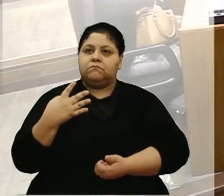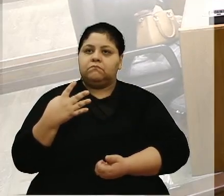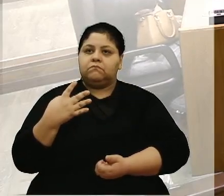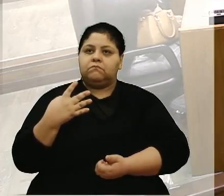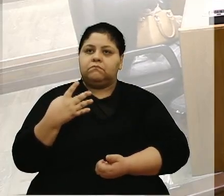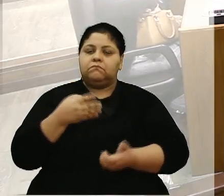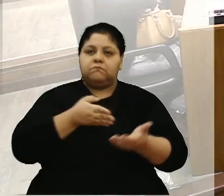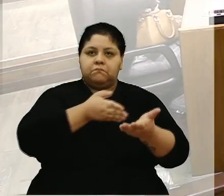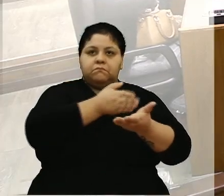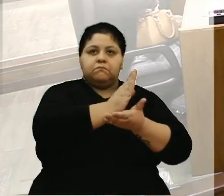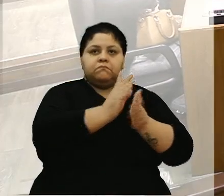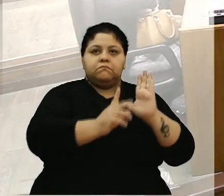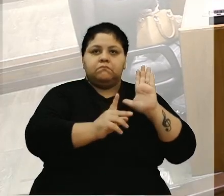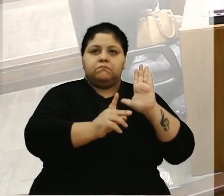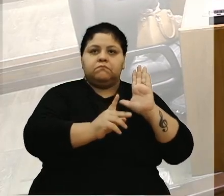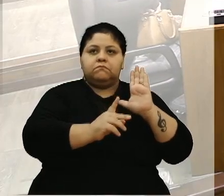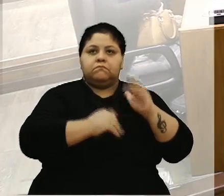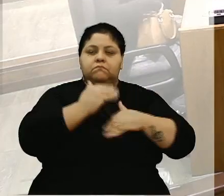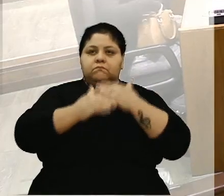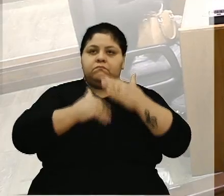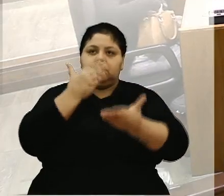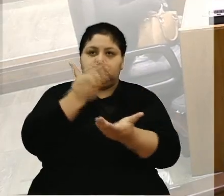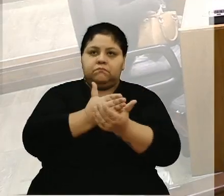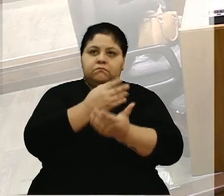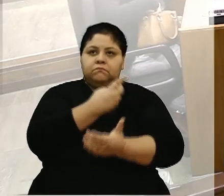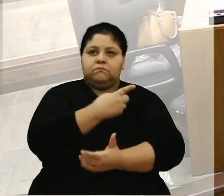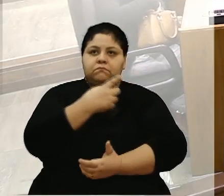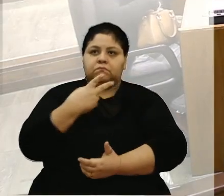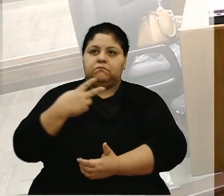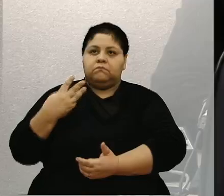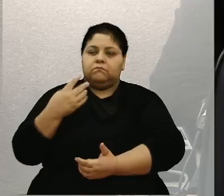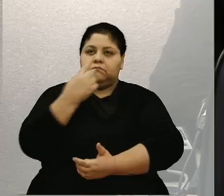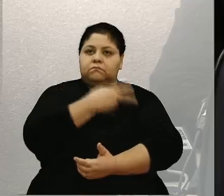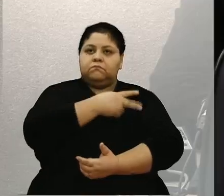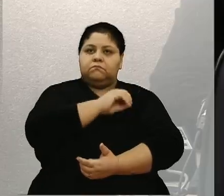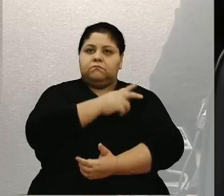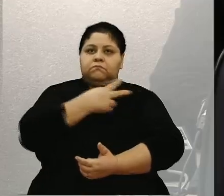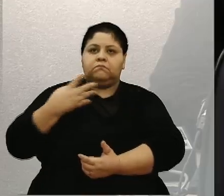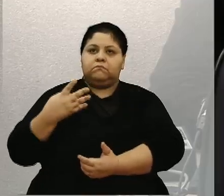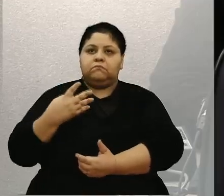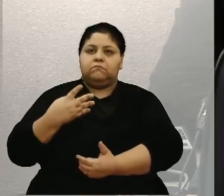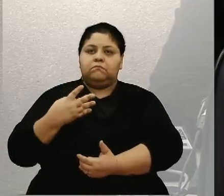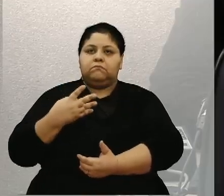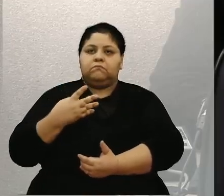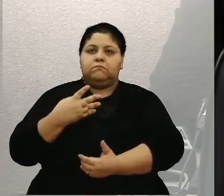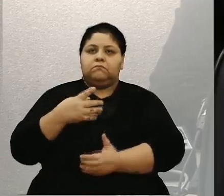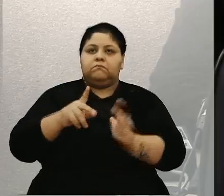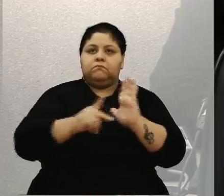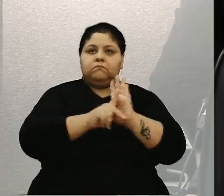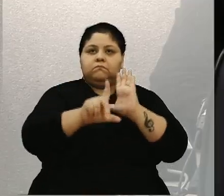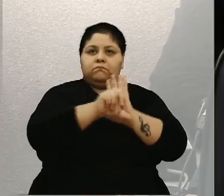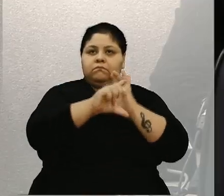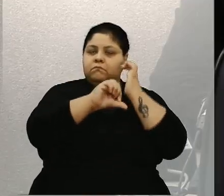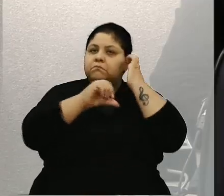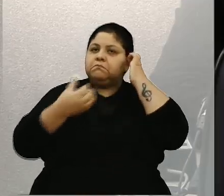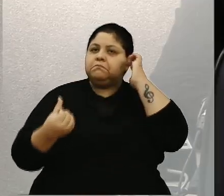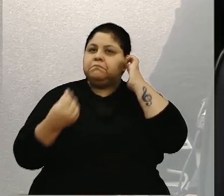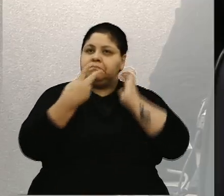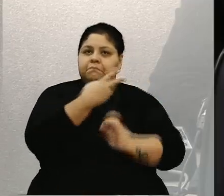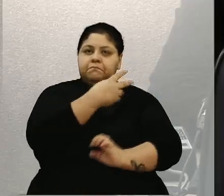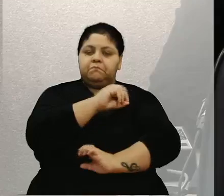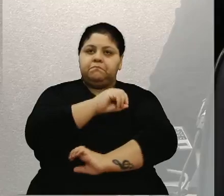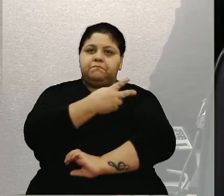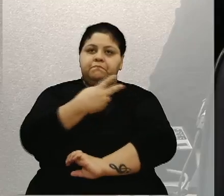parecer favorável ao processo nº 123, barra 2024, contendo o projeto de lei nº 96, barra